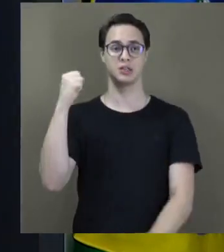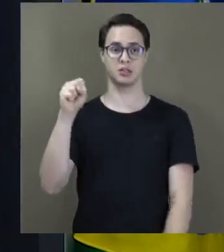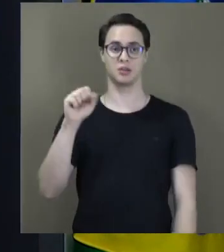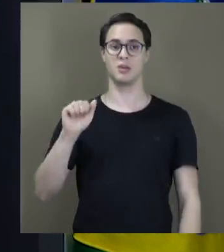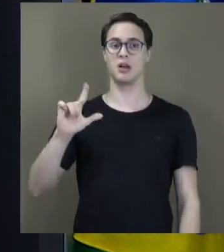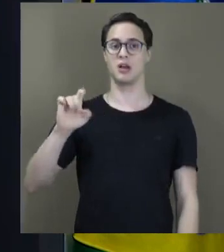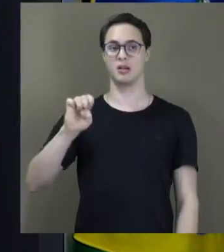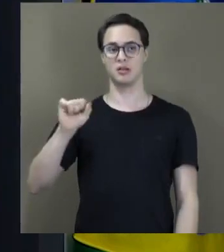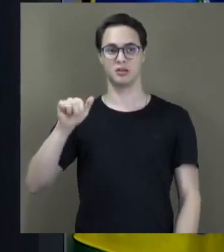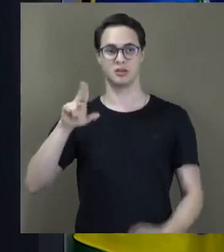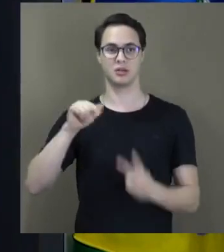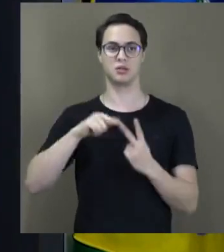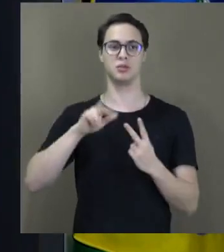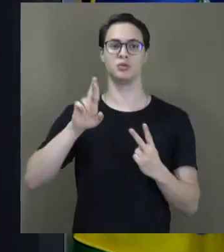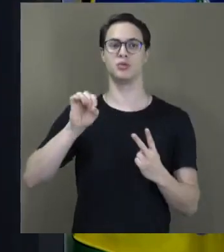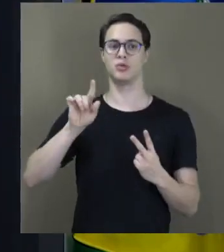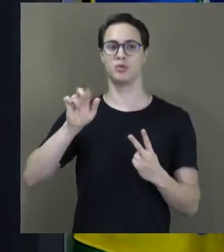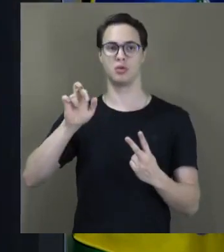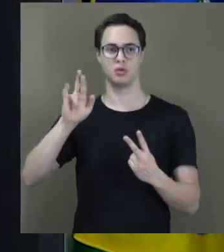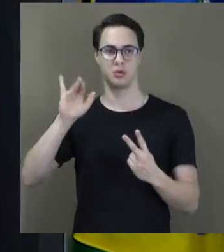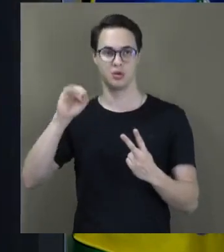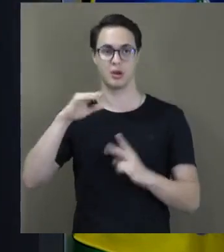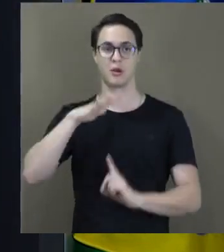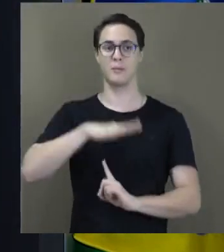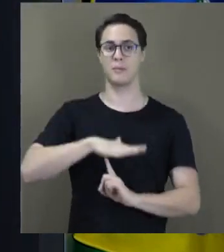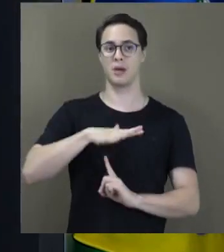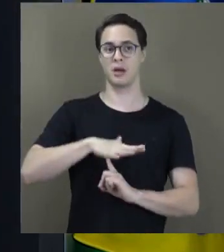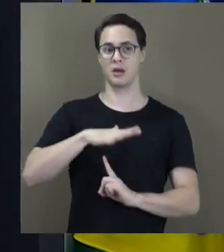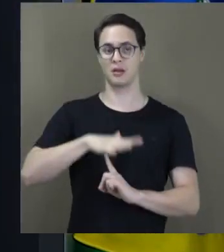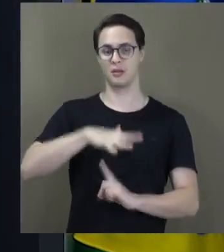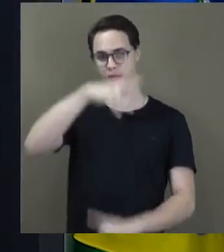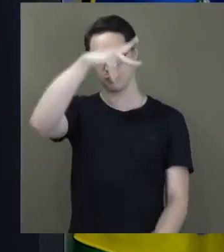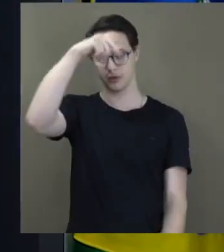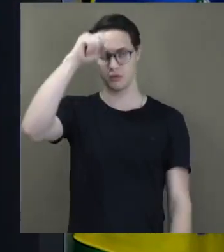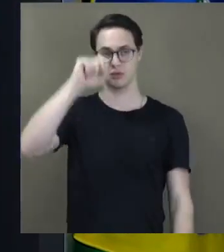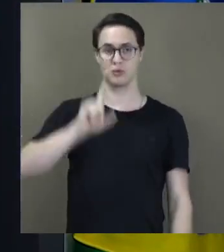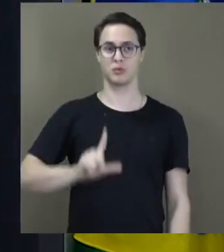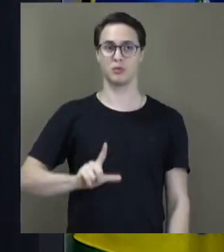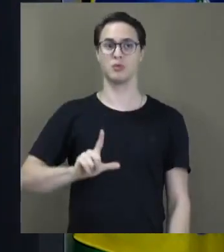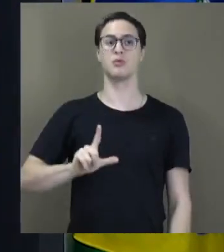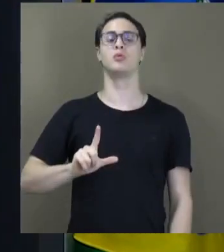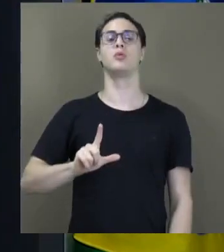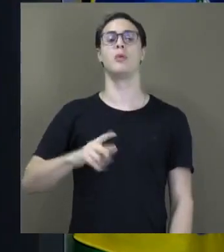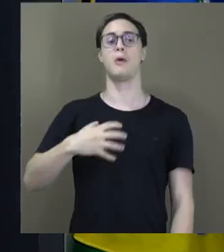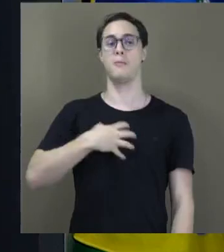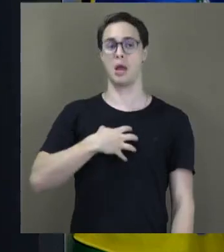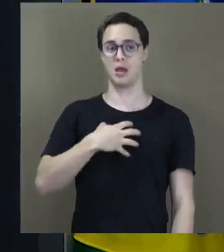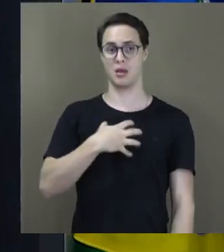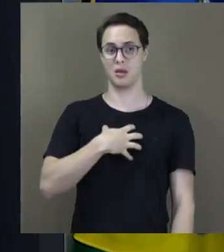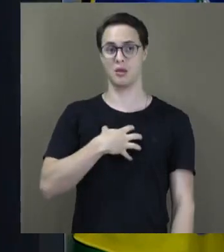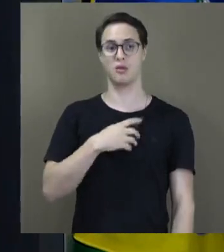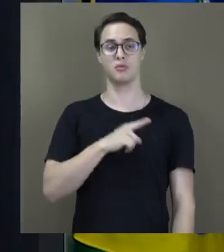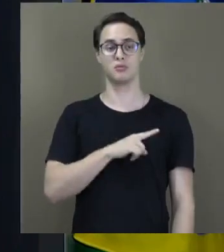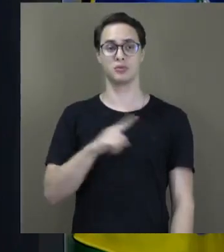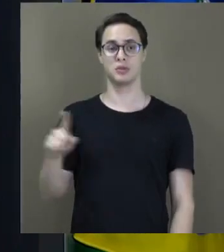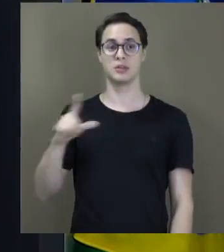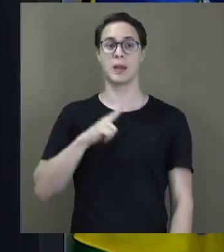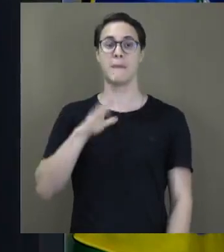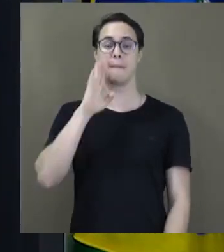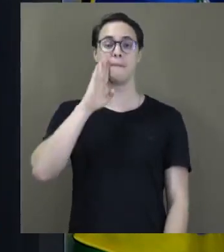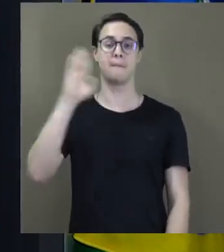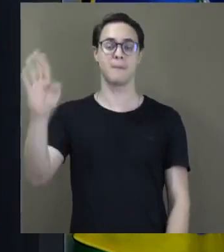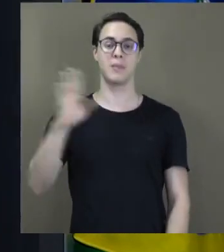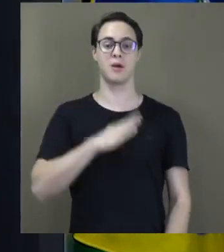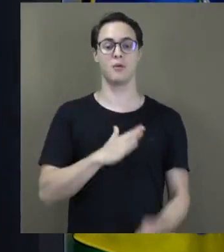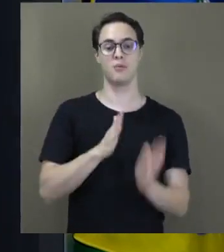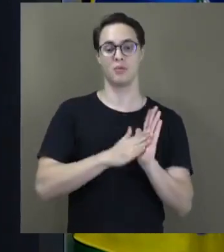e Rogério Carvalho, do Paraná, do Mato Grosso do Sul e da Bahia, que detêm as principais